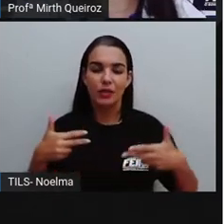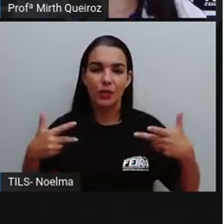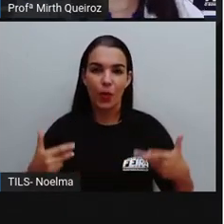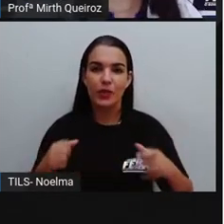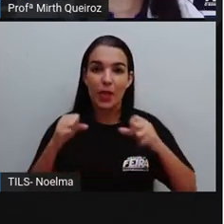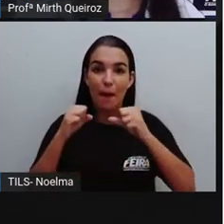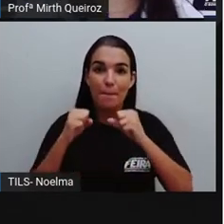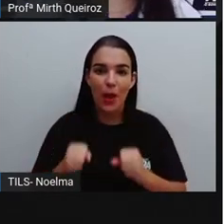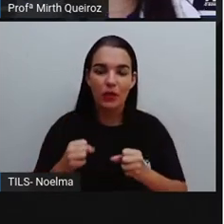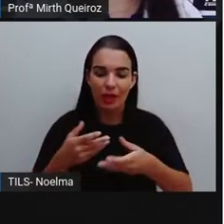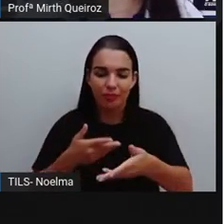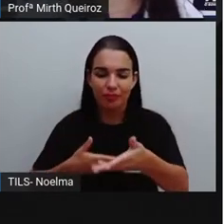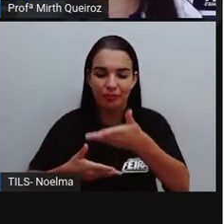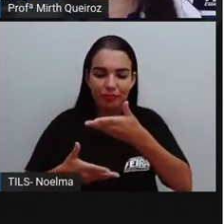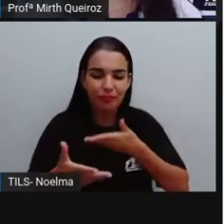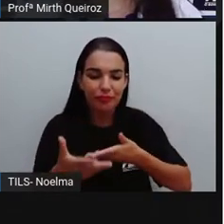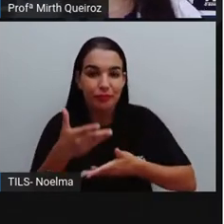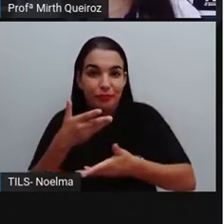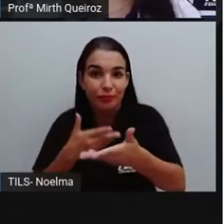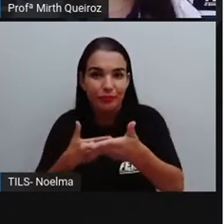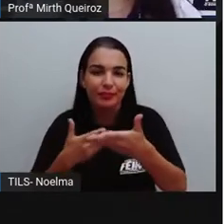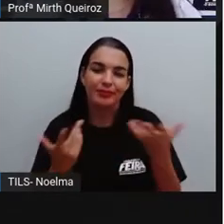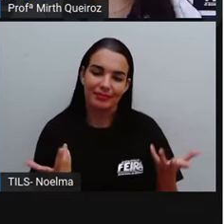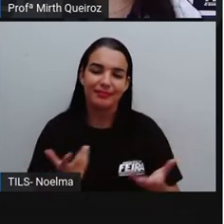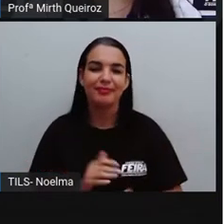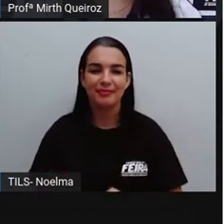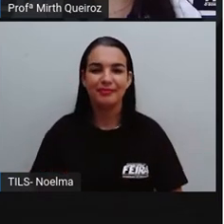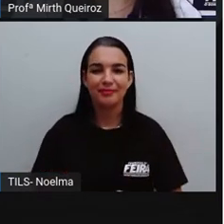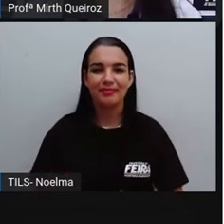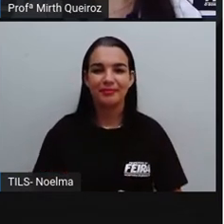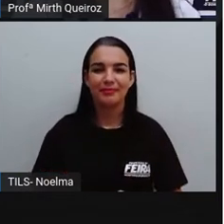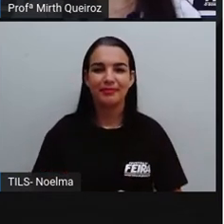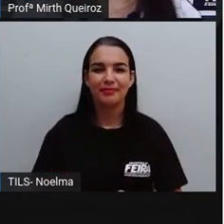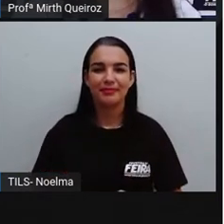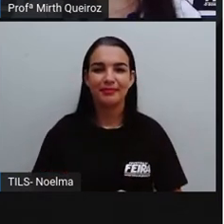fossem transferidas aí de donos, né?